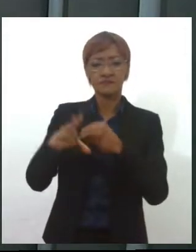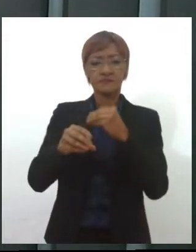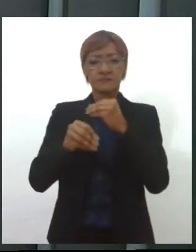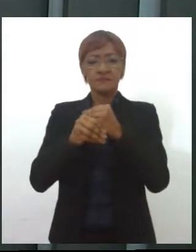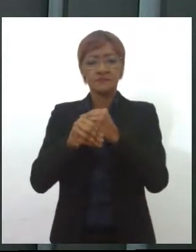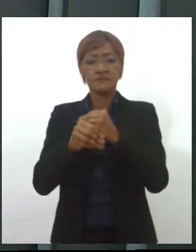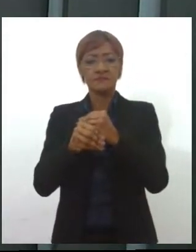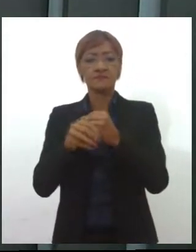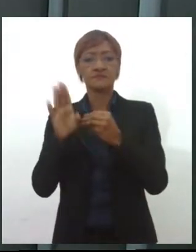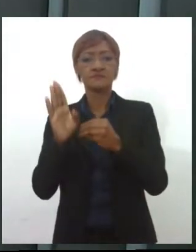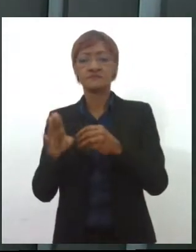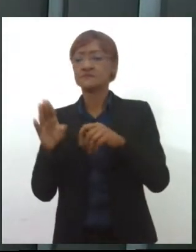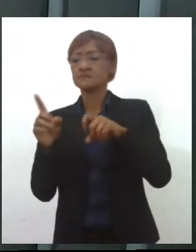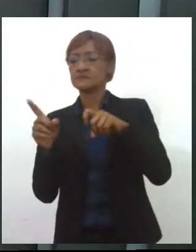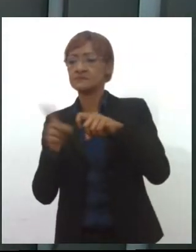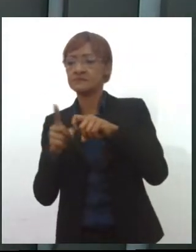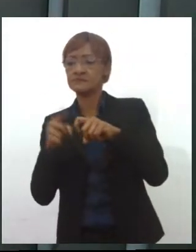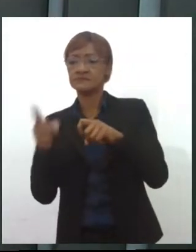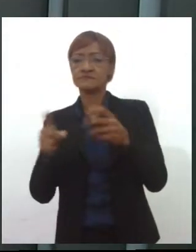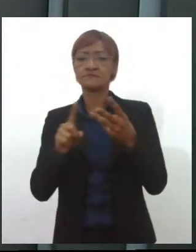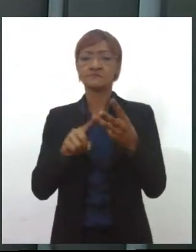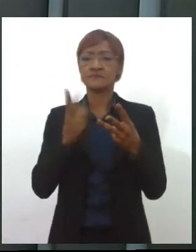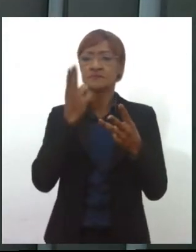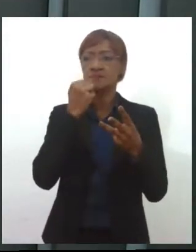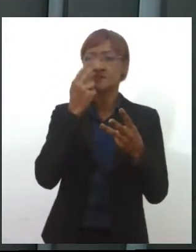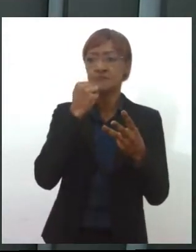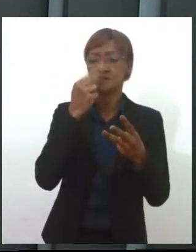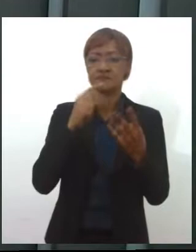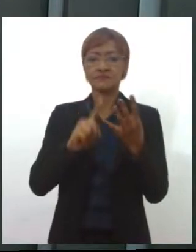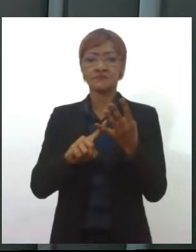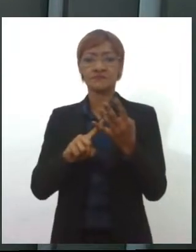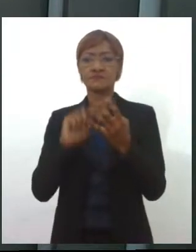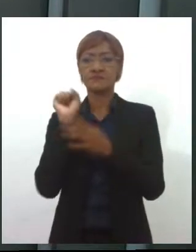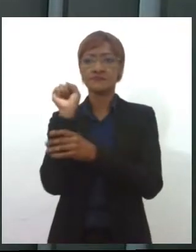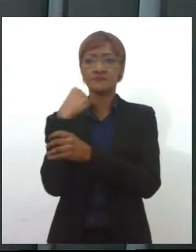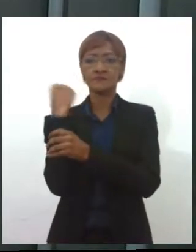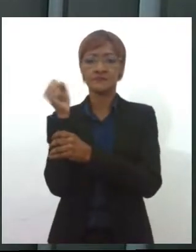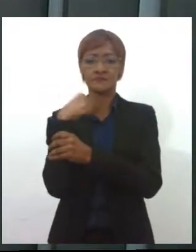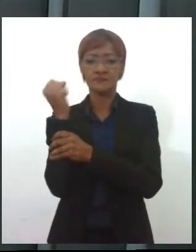trabalho com a medicina, mas também com a nutrição, com a fisioterapia, doutor Denison?